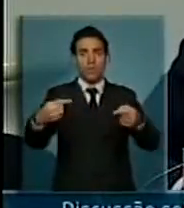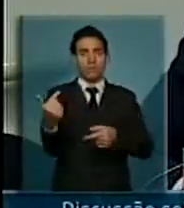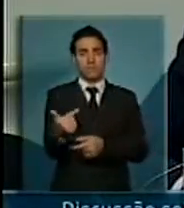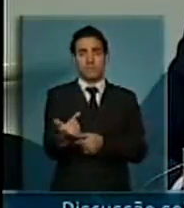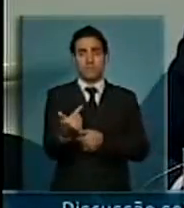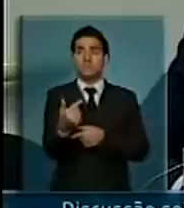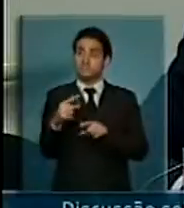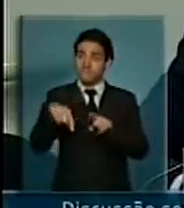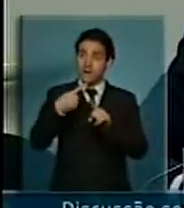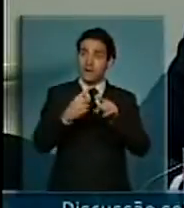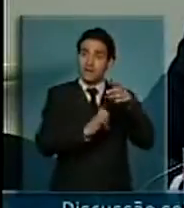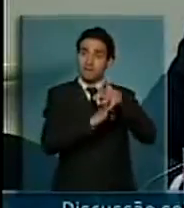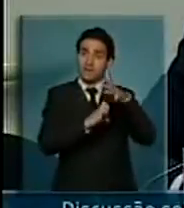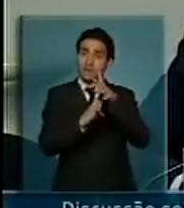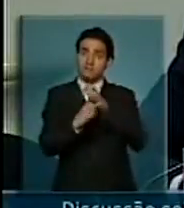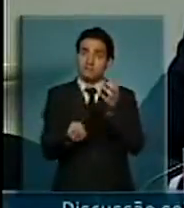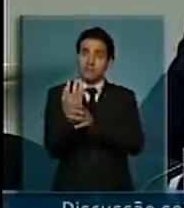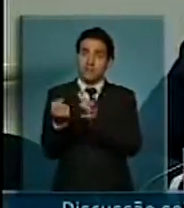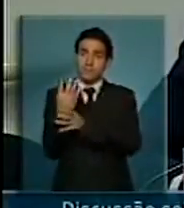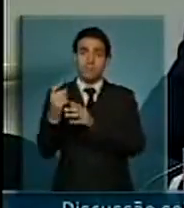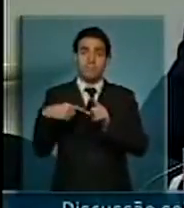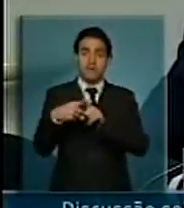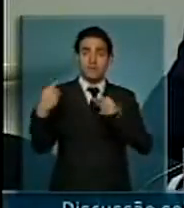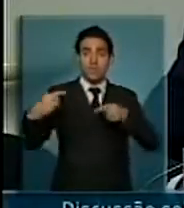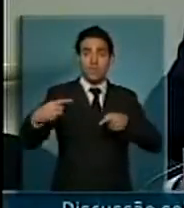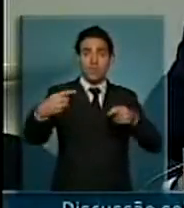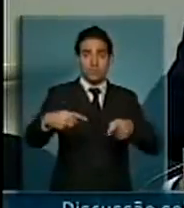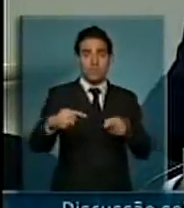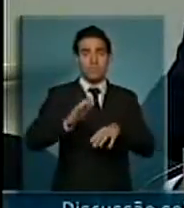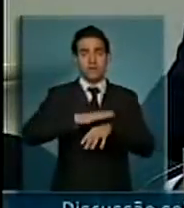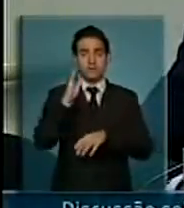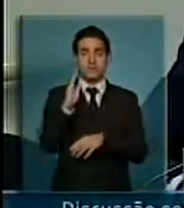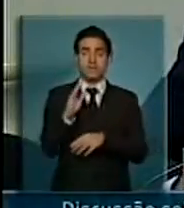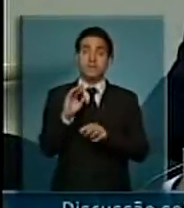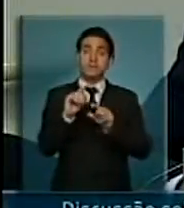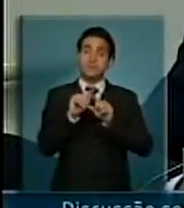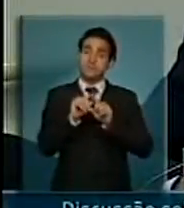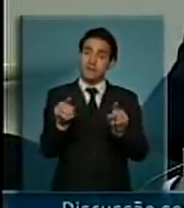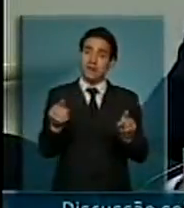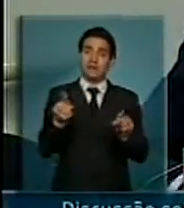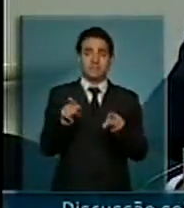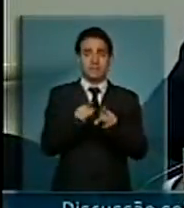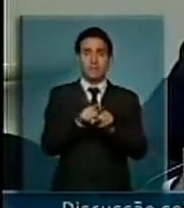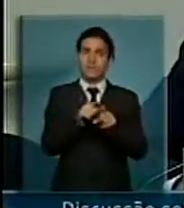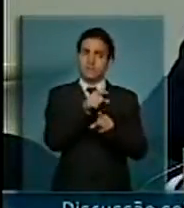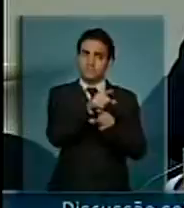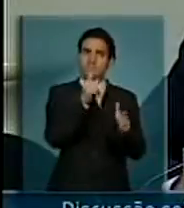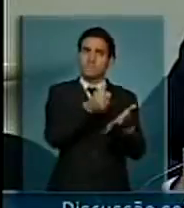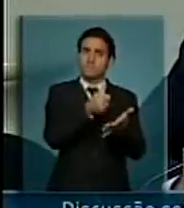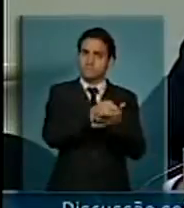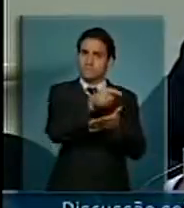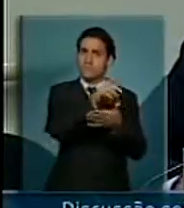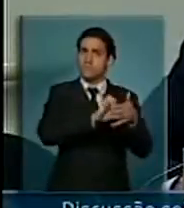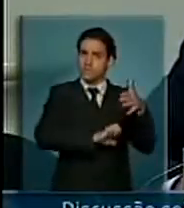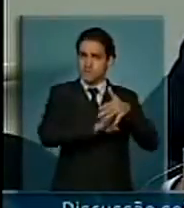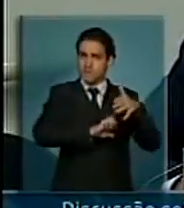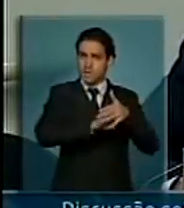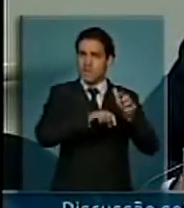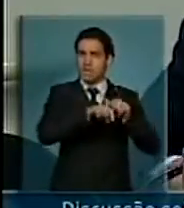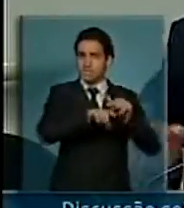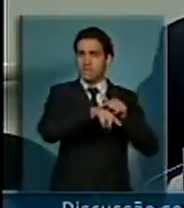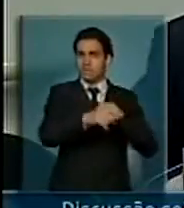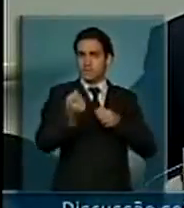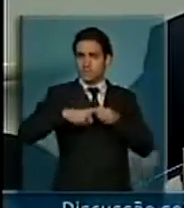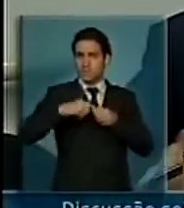a concorrência, mas também temos que exigir das empresas que prestam o serviço hoje